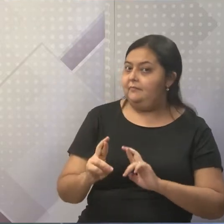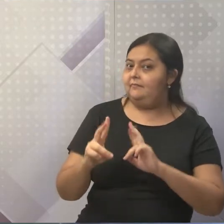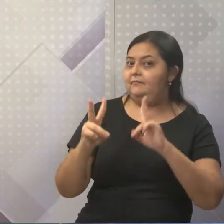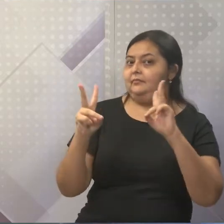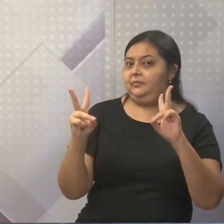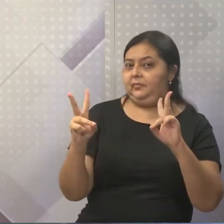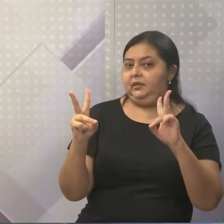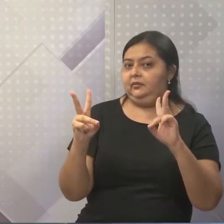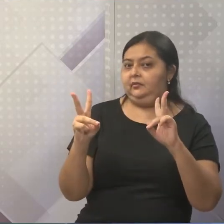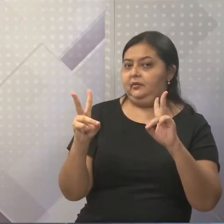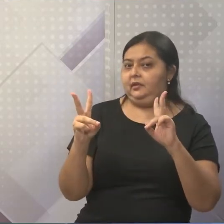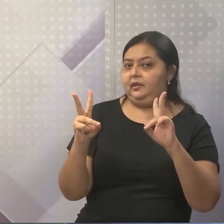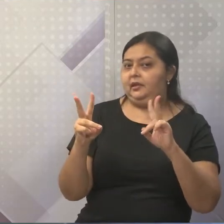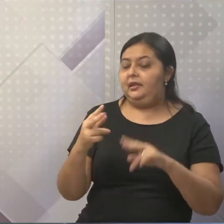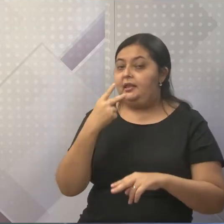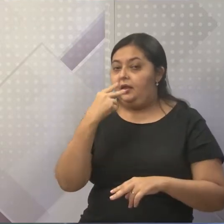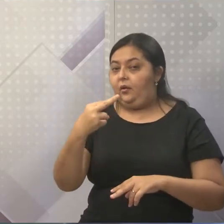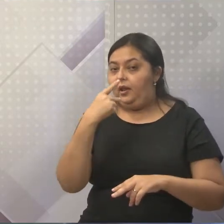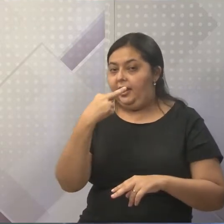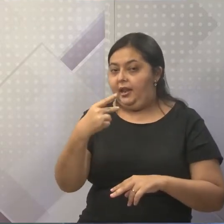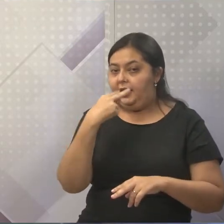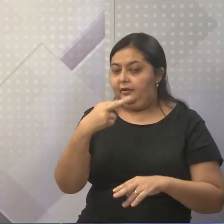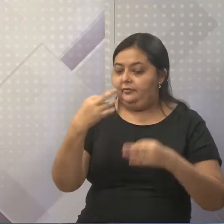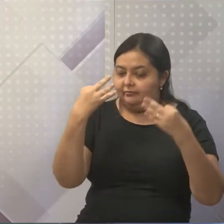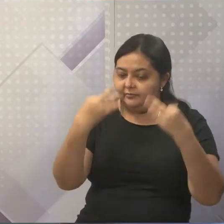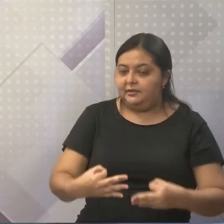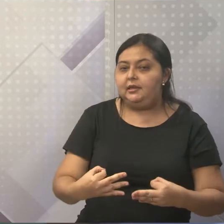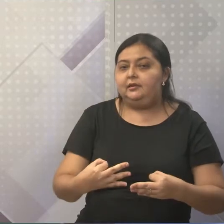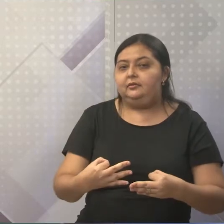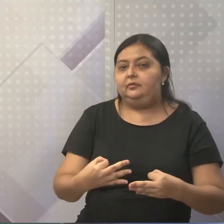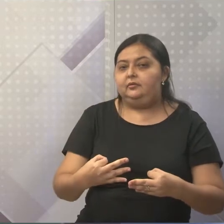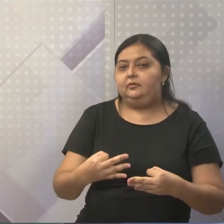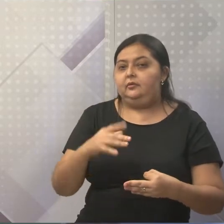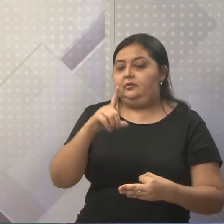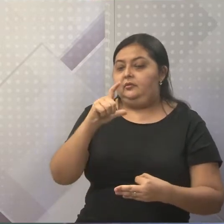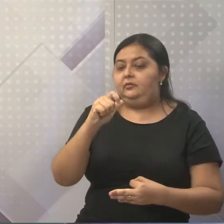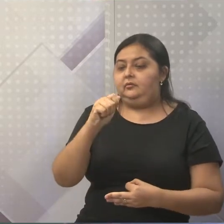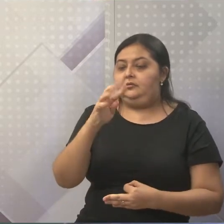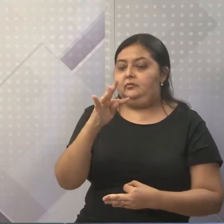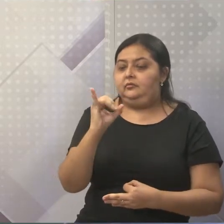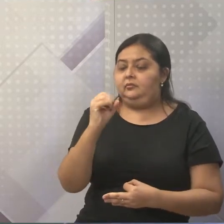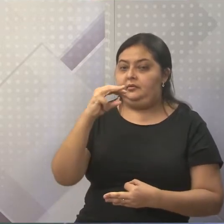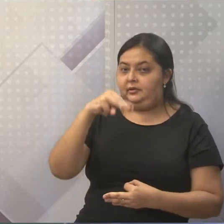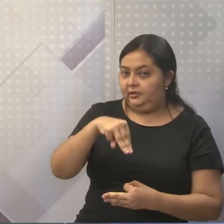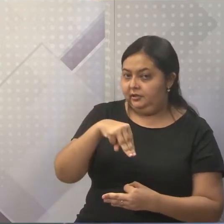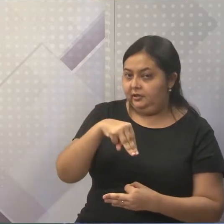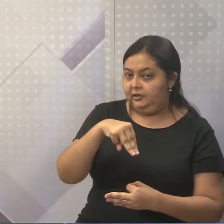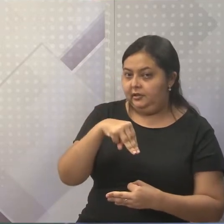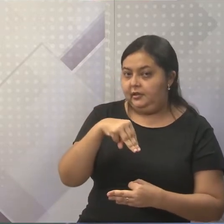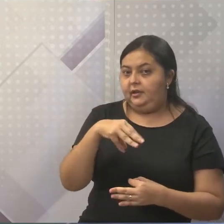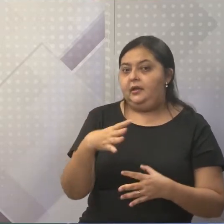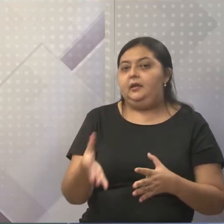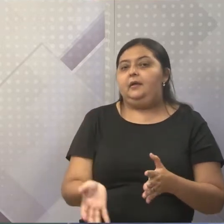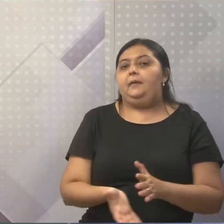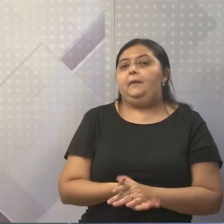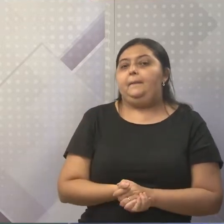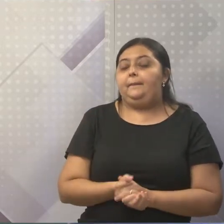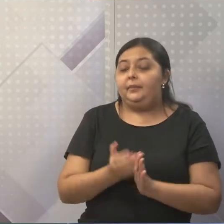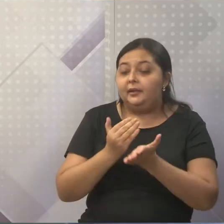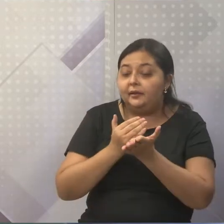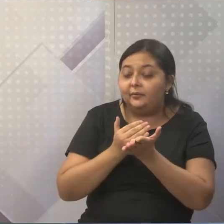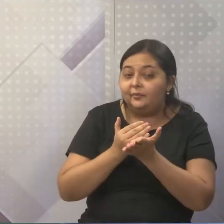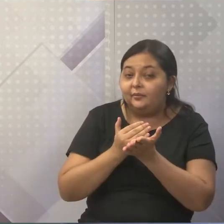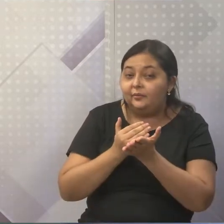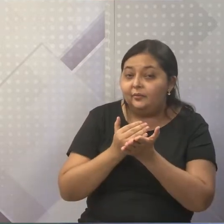línguas neolatinas mesmo, firme como neolatinas mesmo, certo? Porque o núcleo aí se aproxima mais do latim.